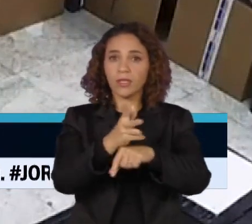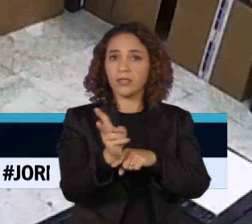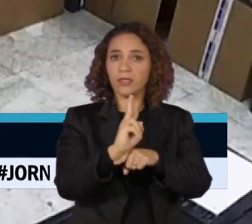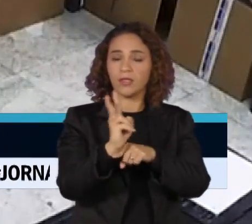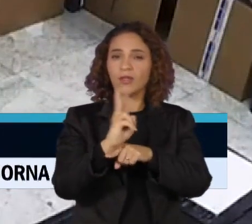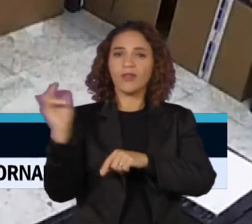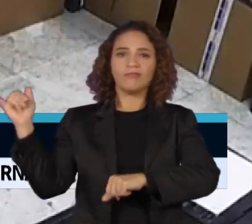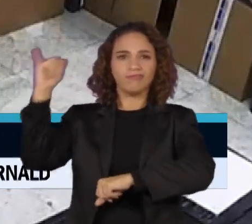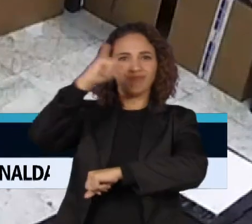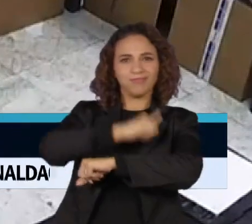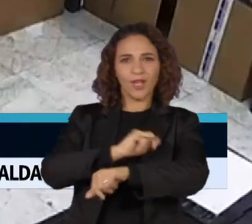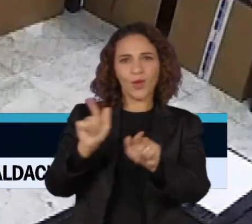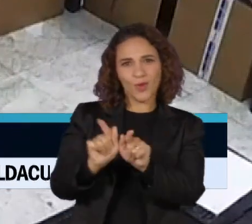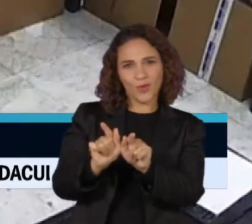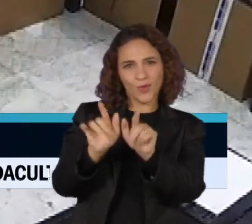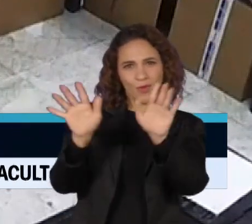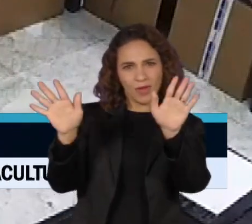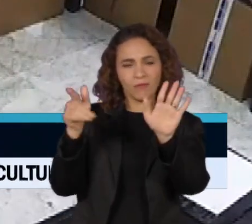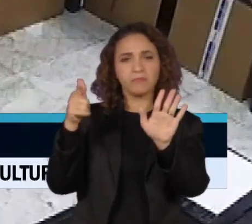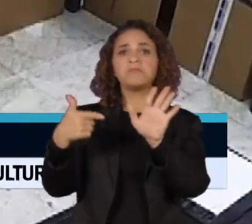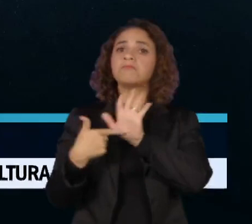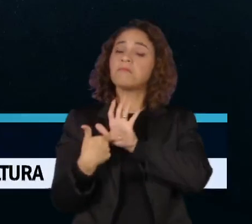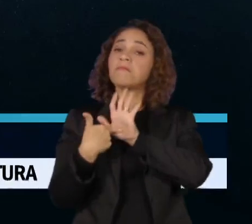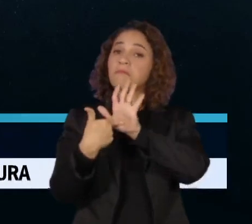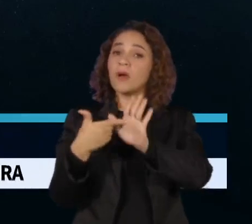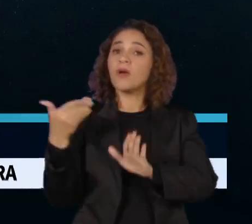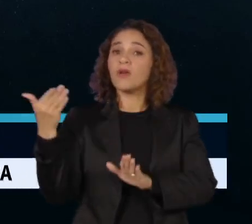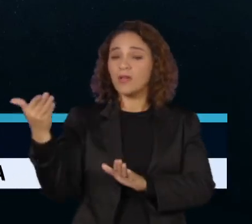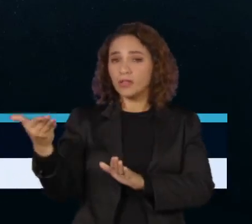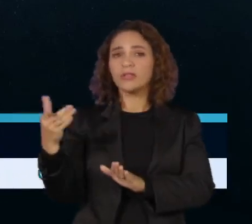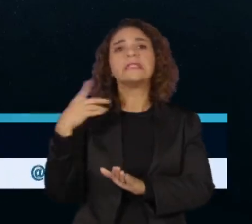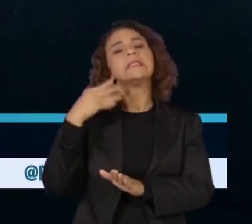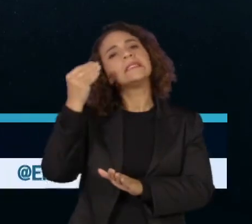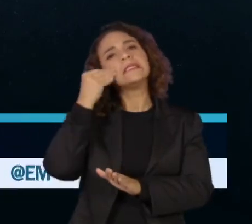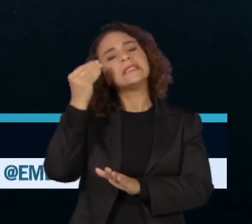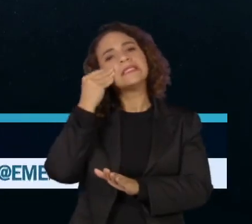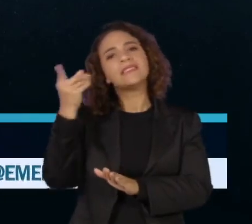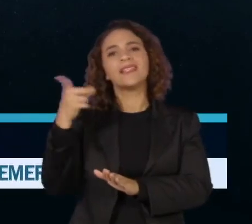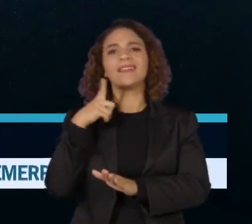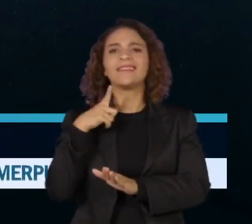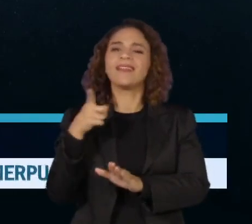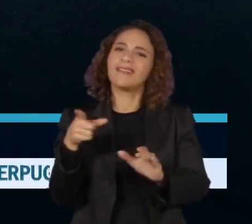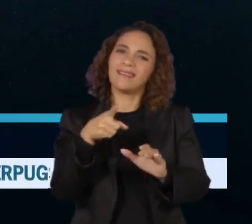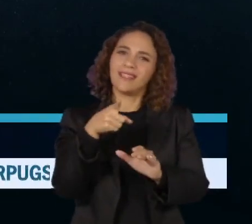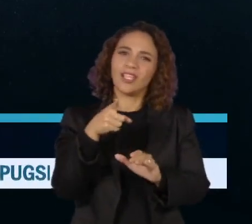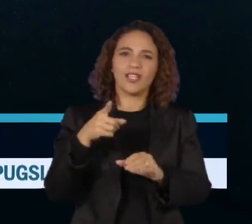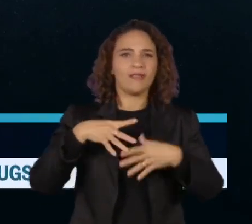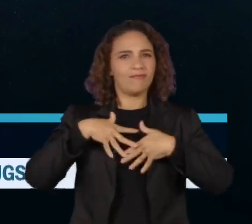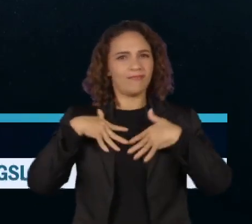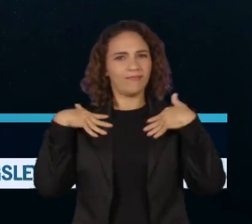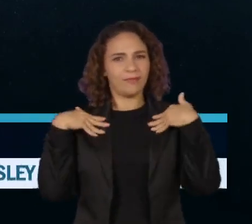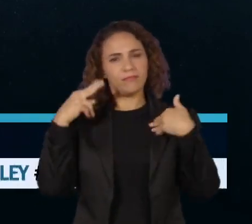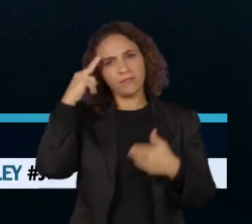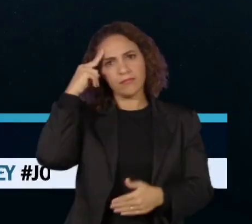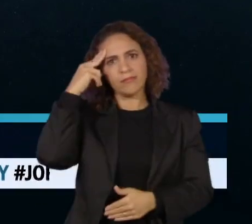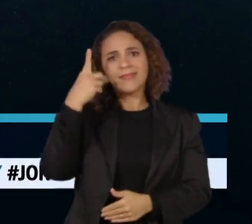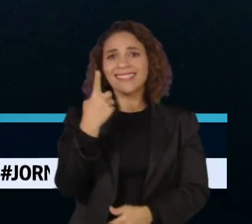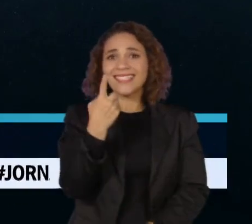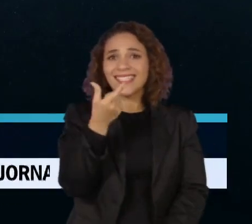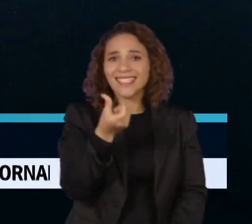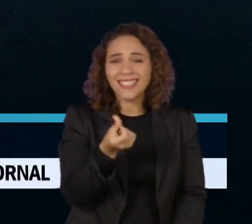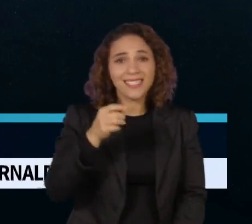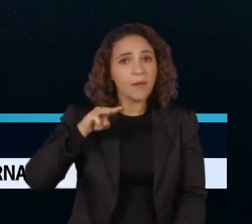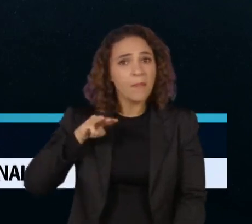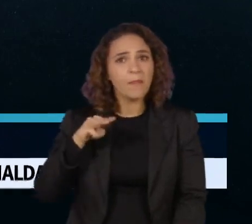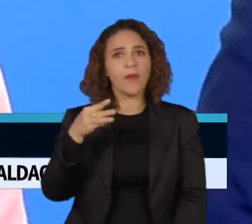aeroporto de Guarulhos, em São Paulo, mostram o então ministro tentando liberar um conjunto de joias sauditas, avaliadas em mais de 16